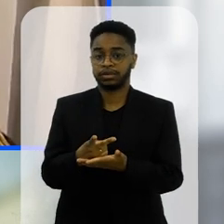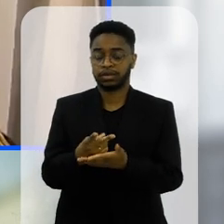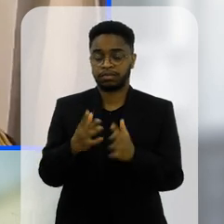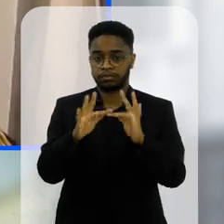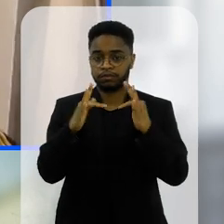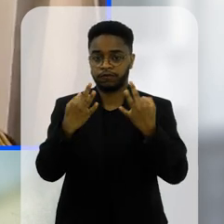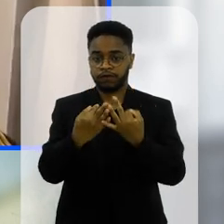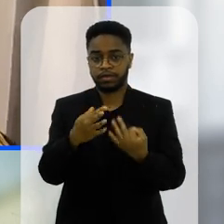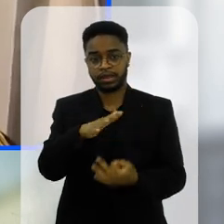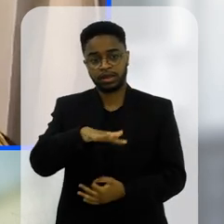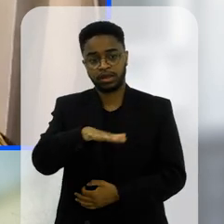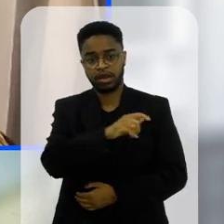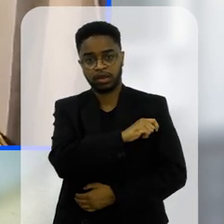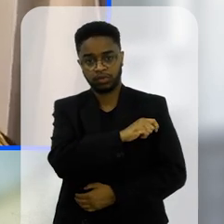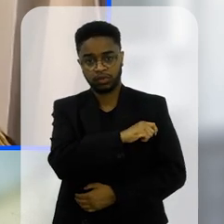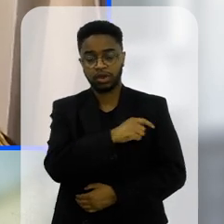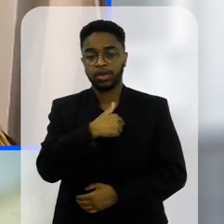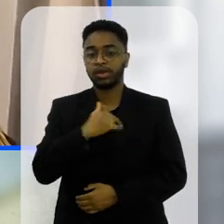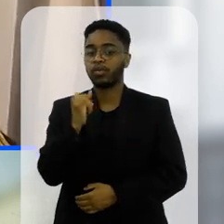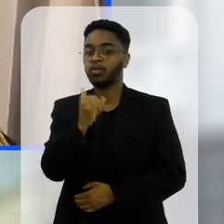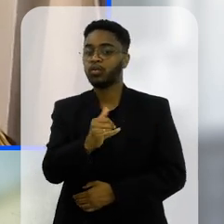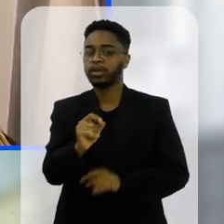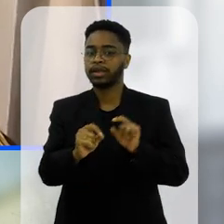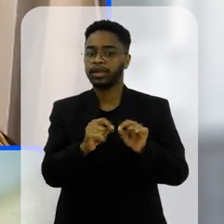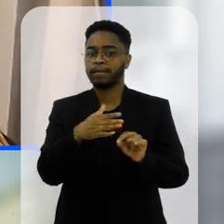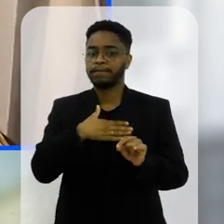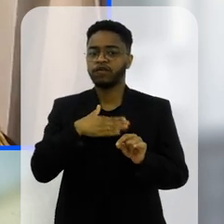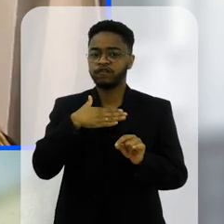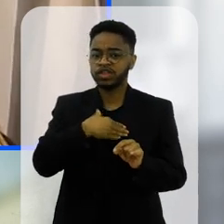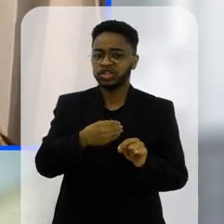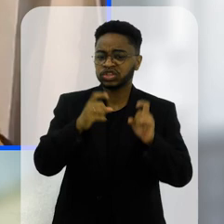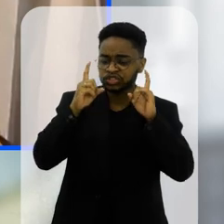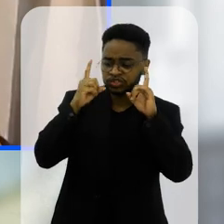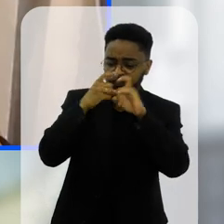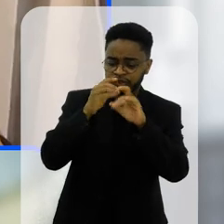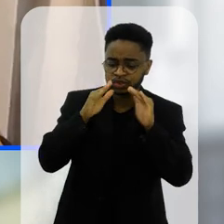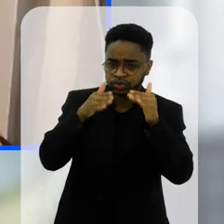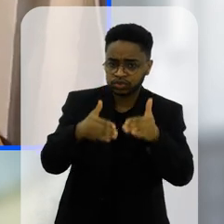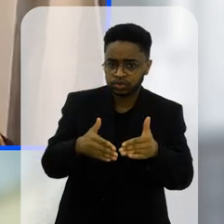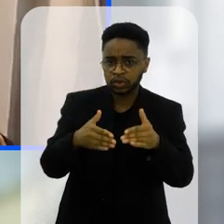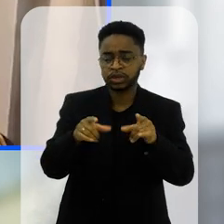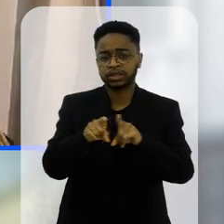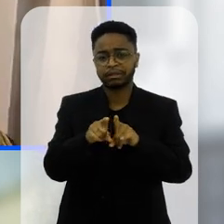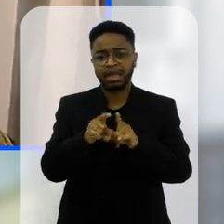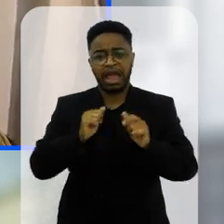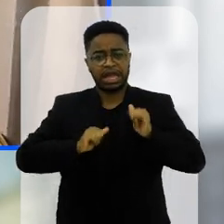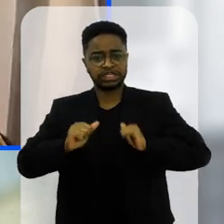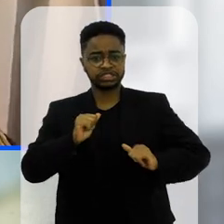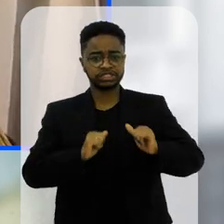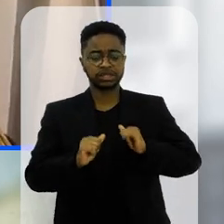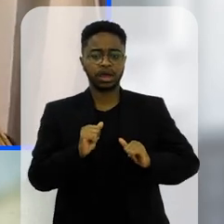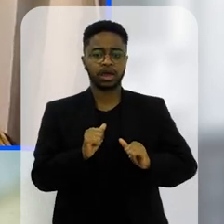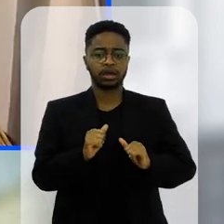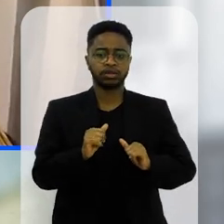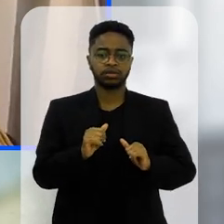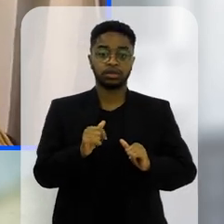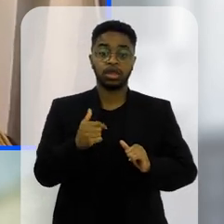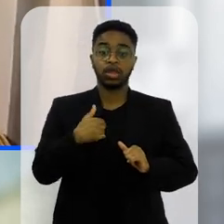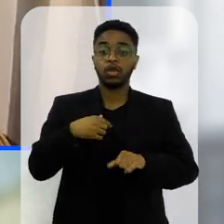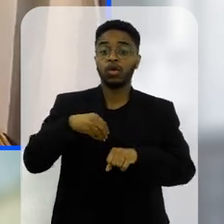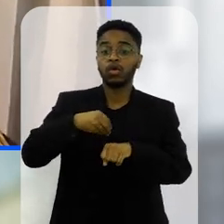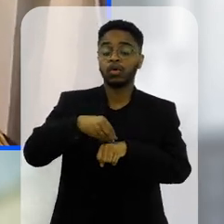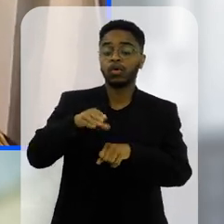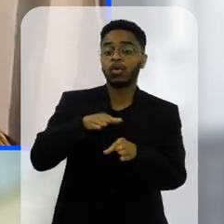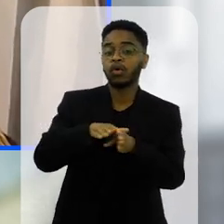pais quando os pais dos meus alunos quando falam olha o meu filho tá com dificuldade de se concentrar o meu filho tá muito agitado o